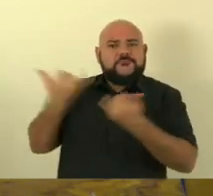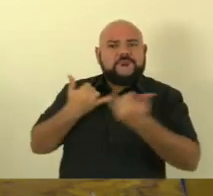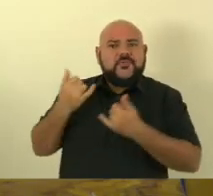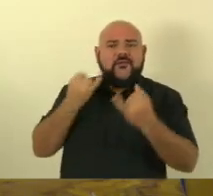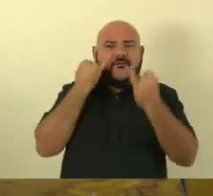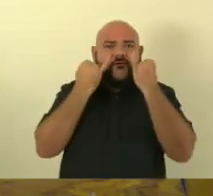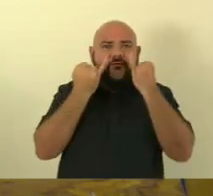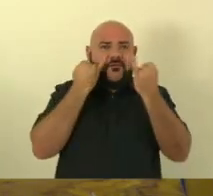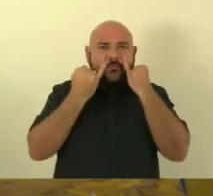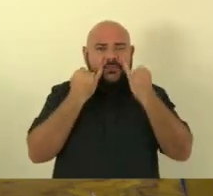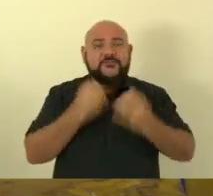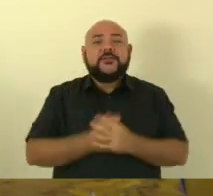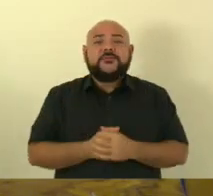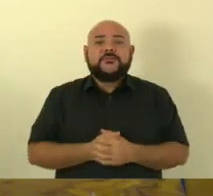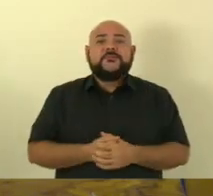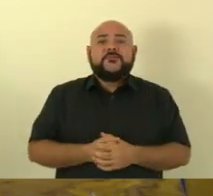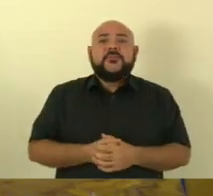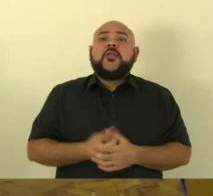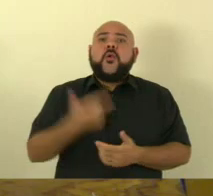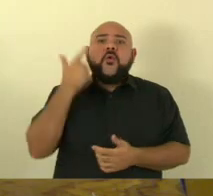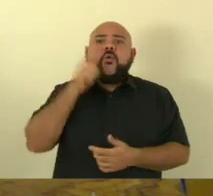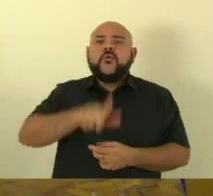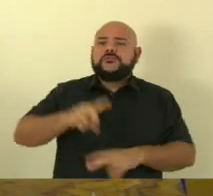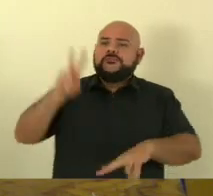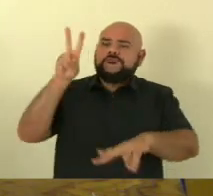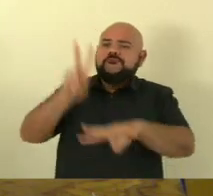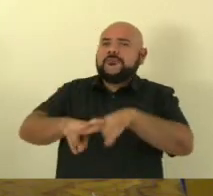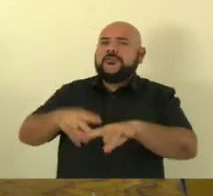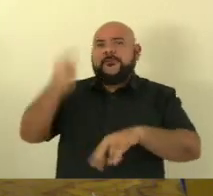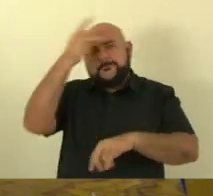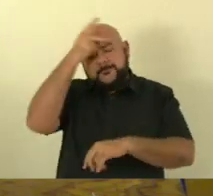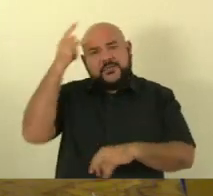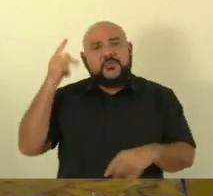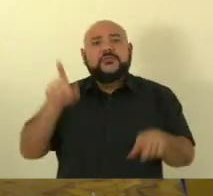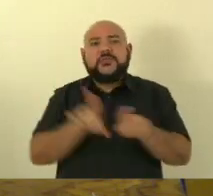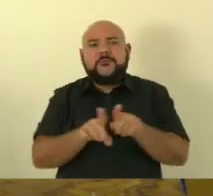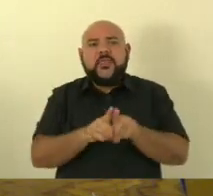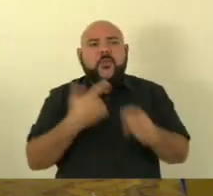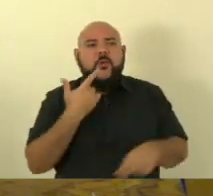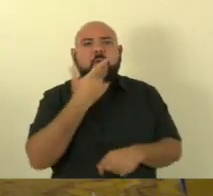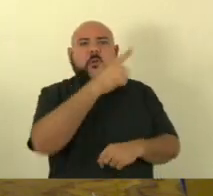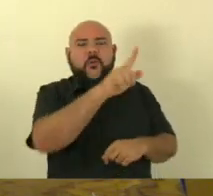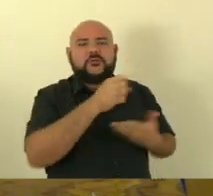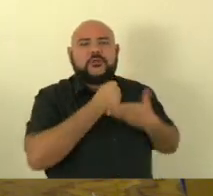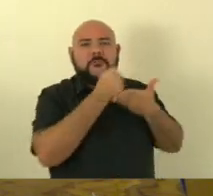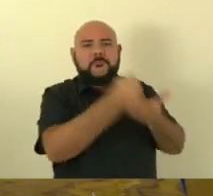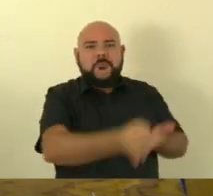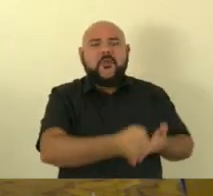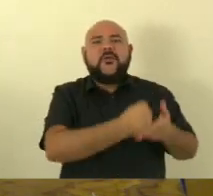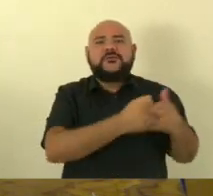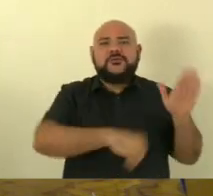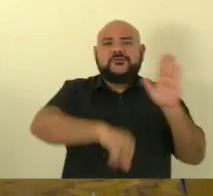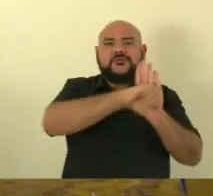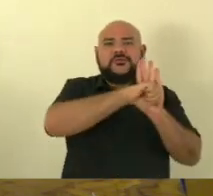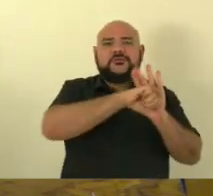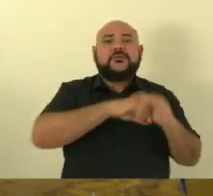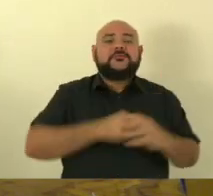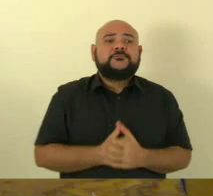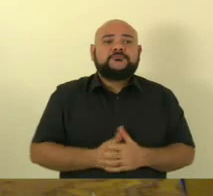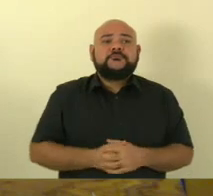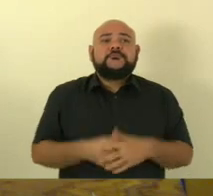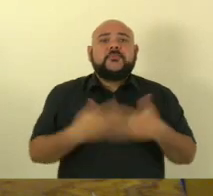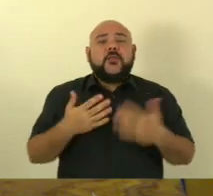autor do autor do crime e com autores daquele hediondo crime esses profissionais eles